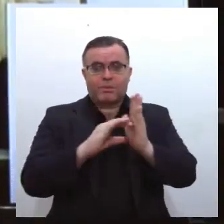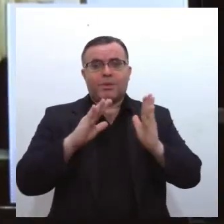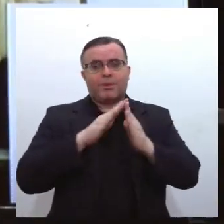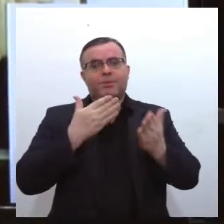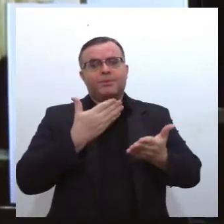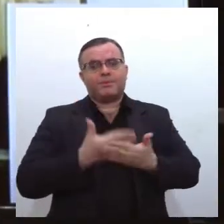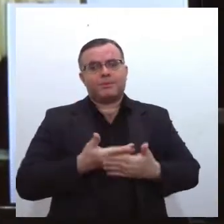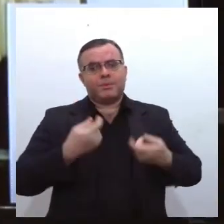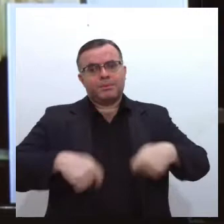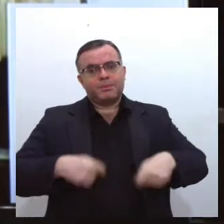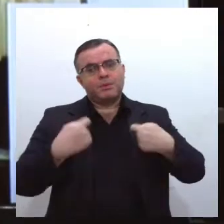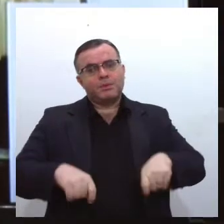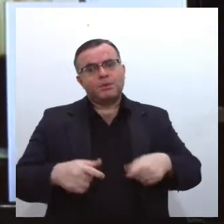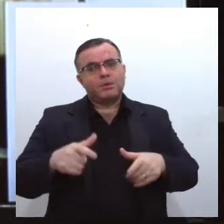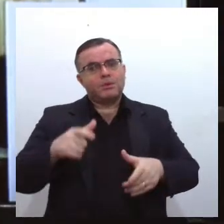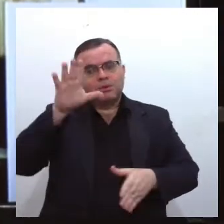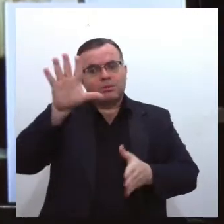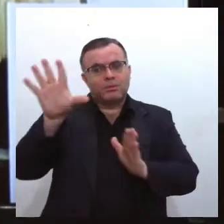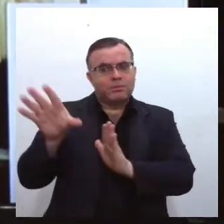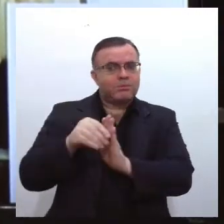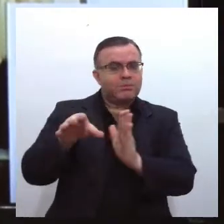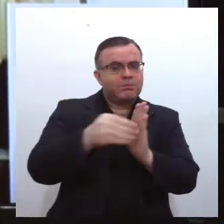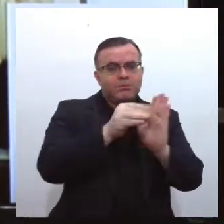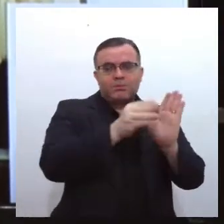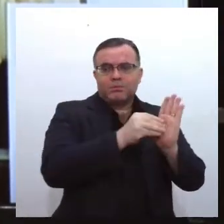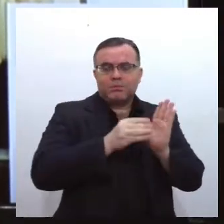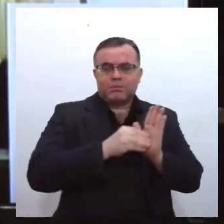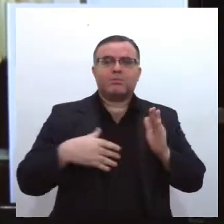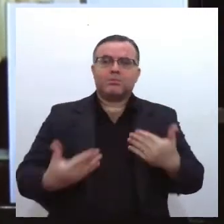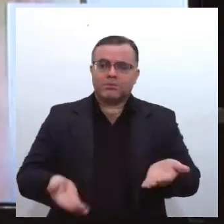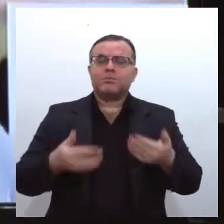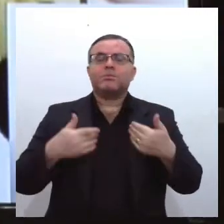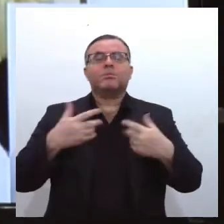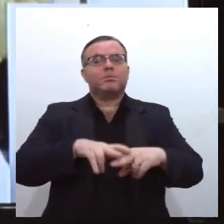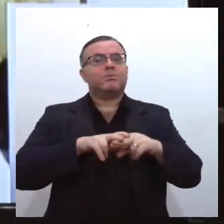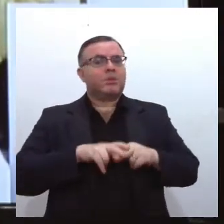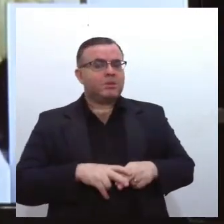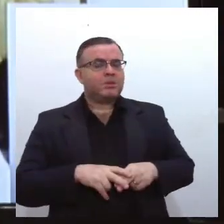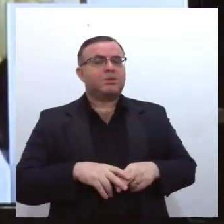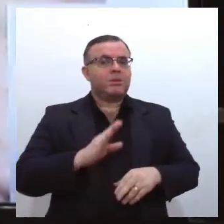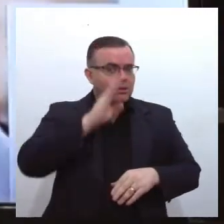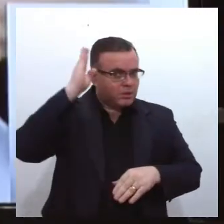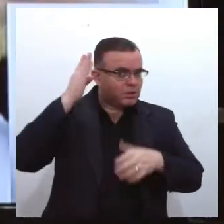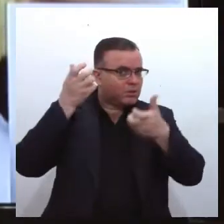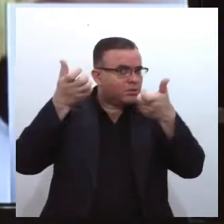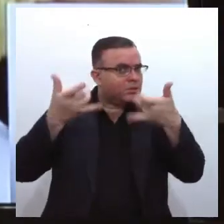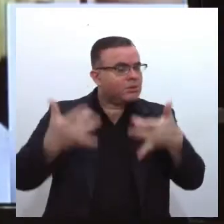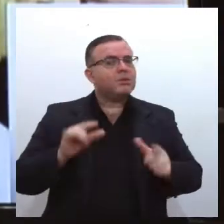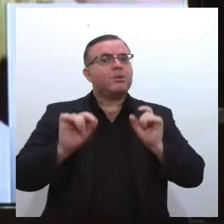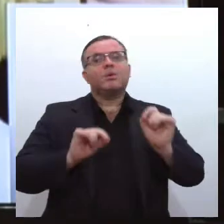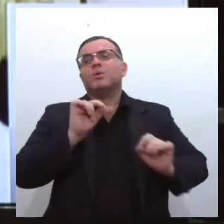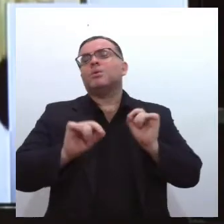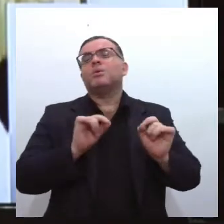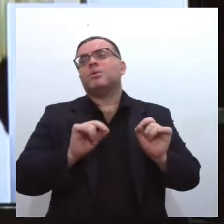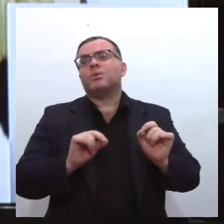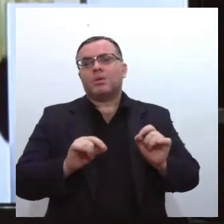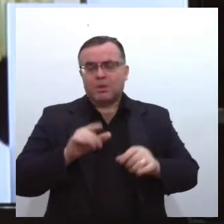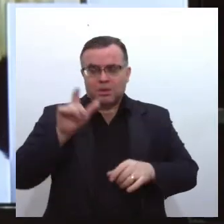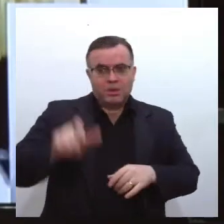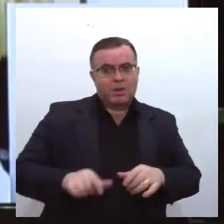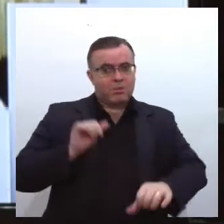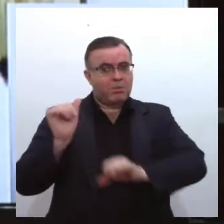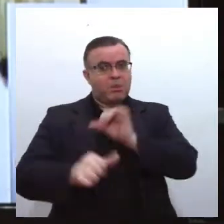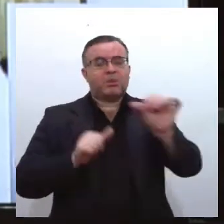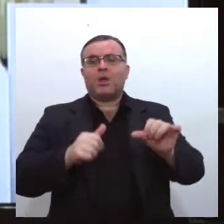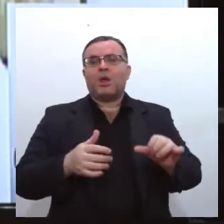seja ouvida sobre as reais necessidades. Irã Barbosa também alertou que o cenário da pandemia no Estado se alterou, mas ainda